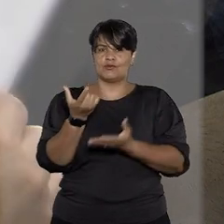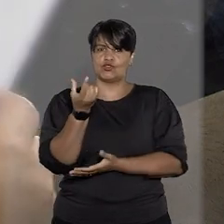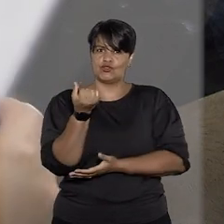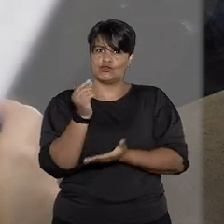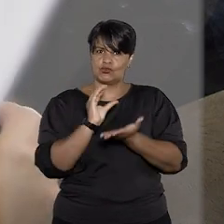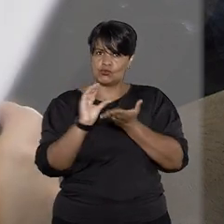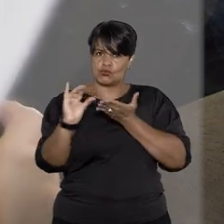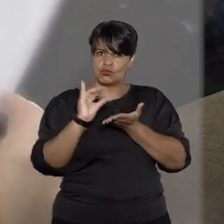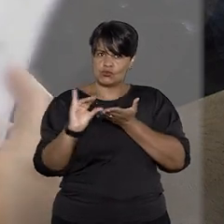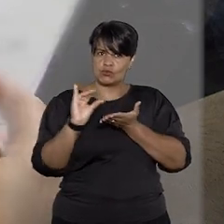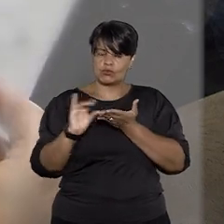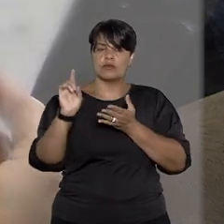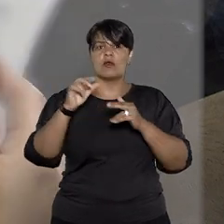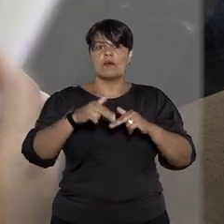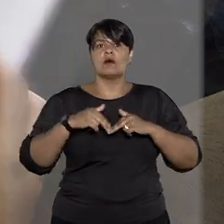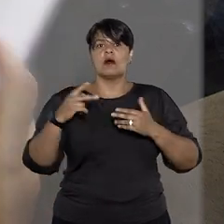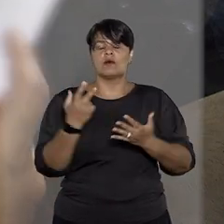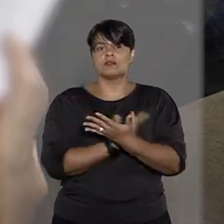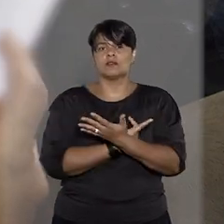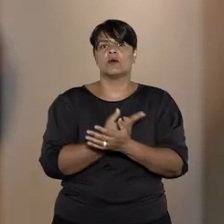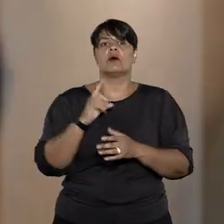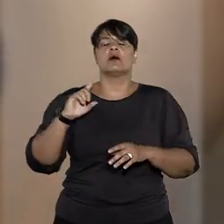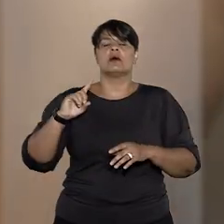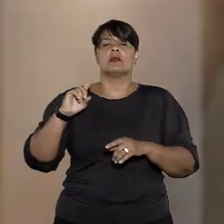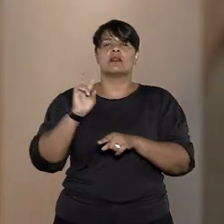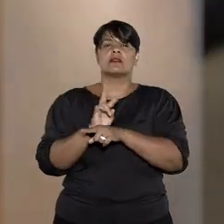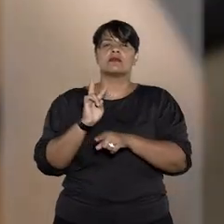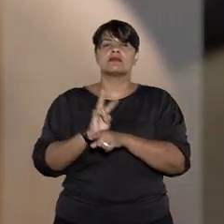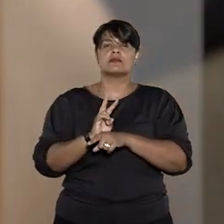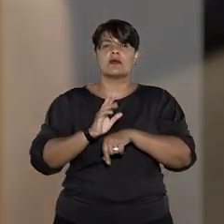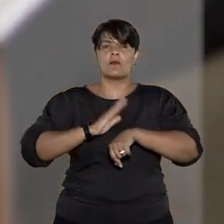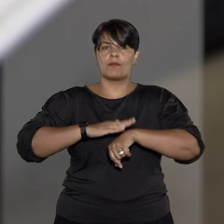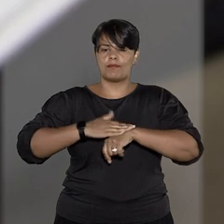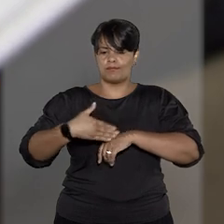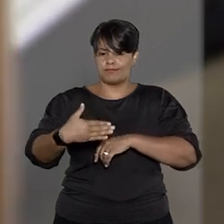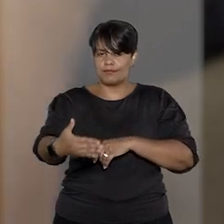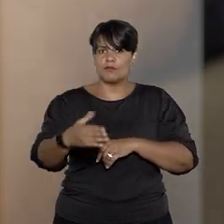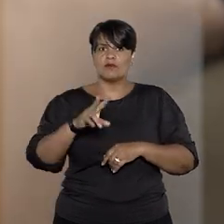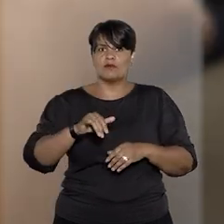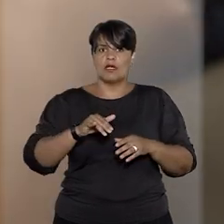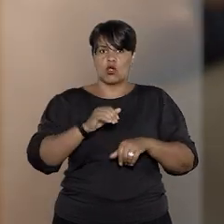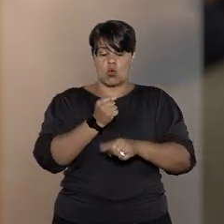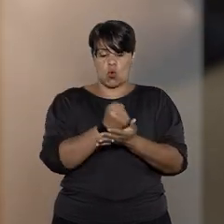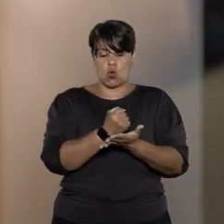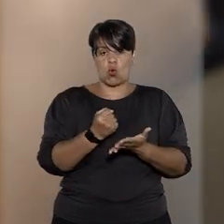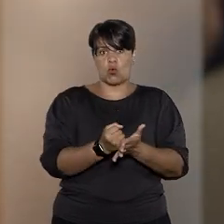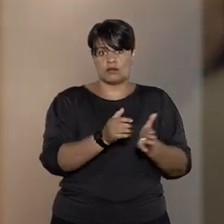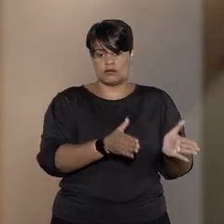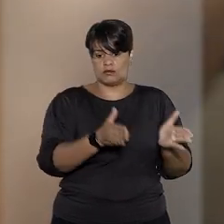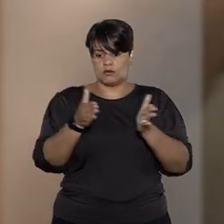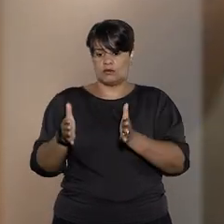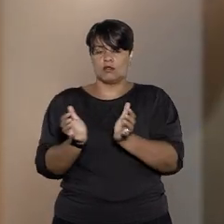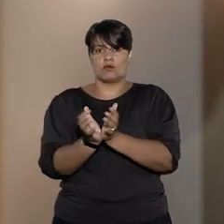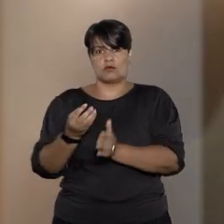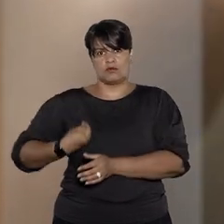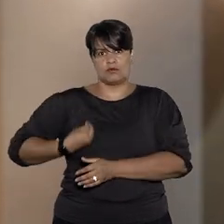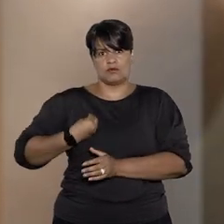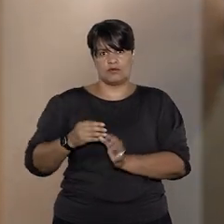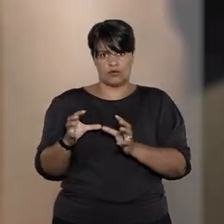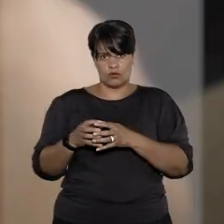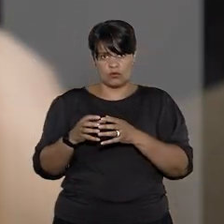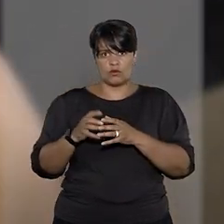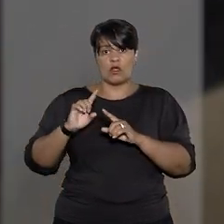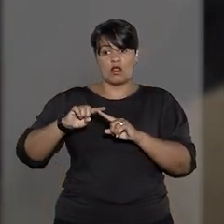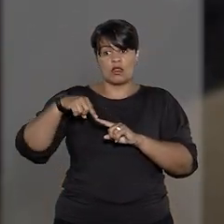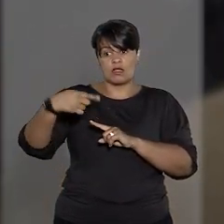que ocorreu durante o efeito de decisão judicial provisória que prorrogava a vigência do contrato de seguro de vida em grupo, a qual foi